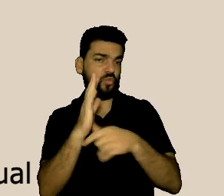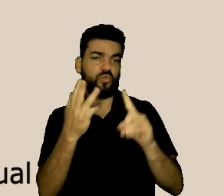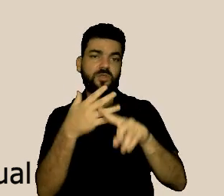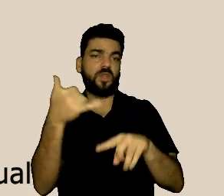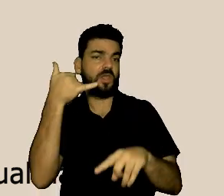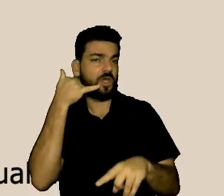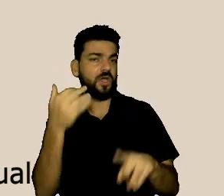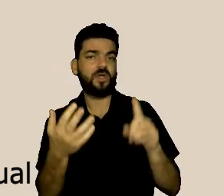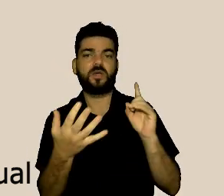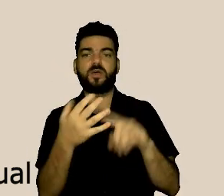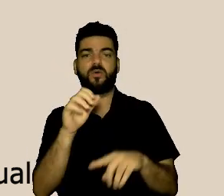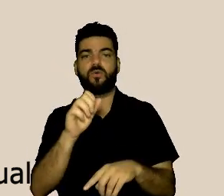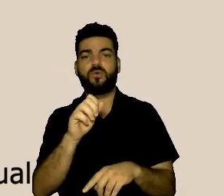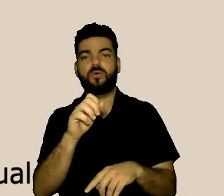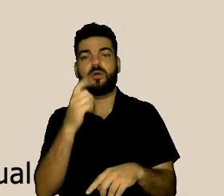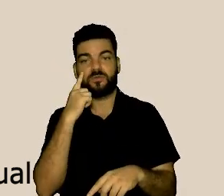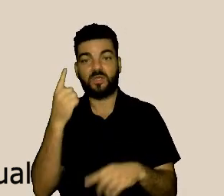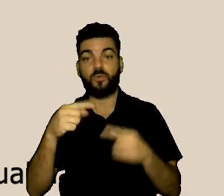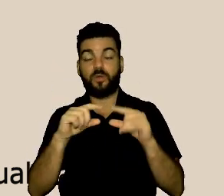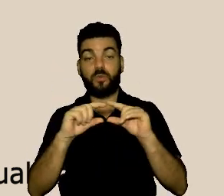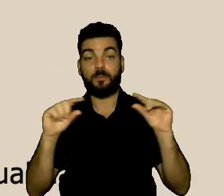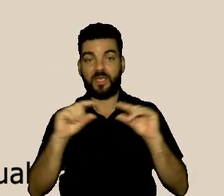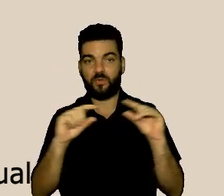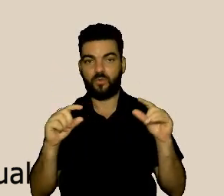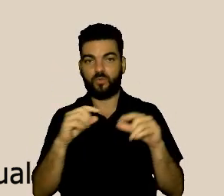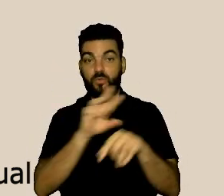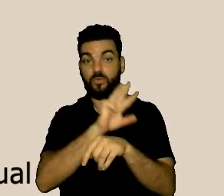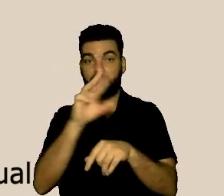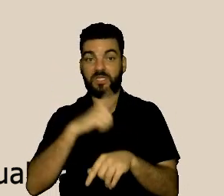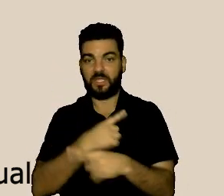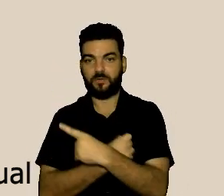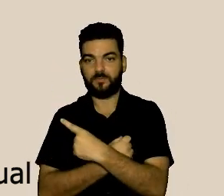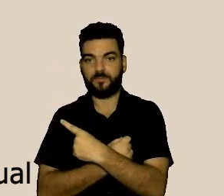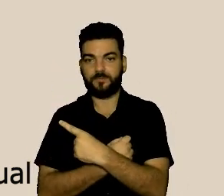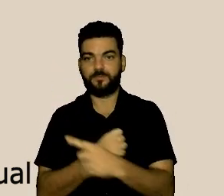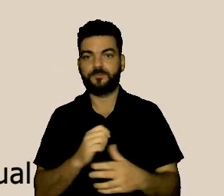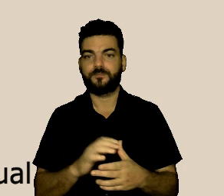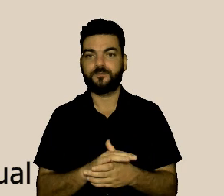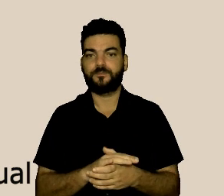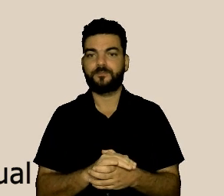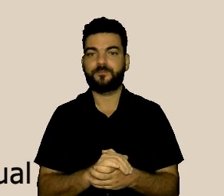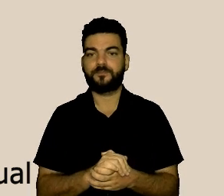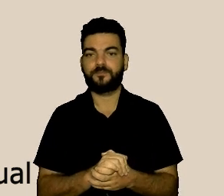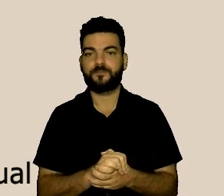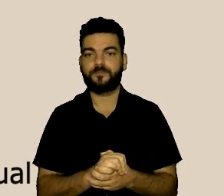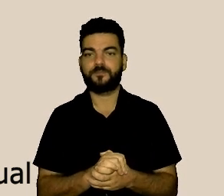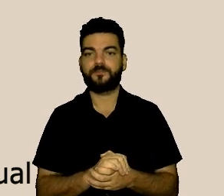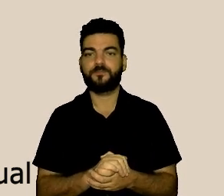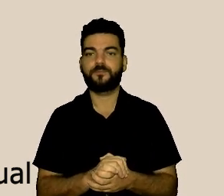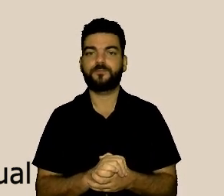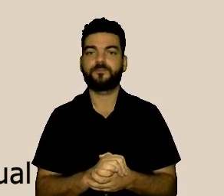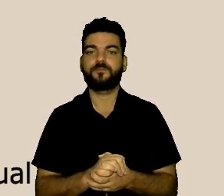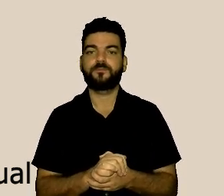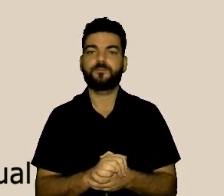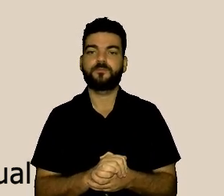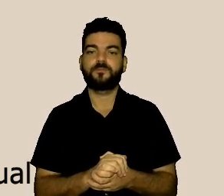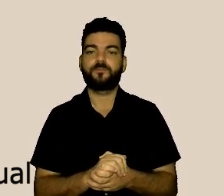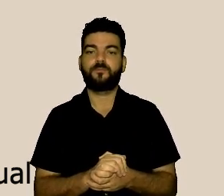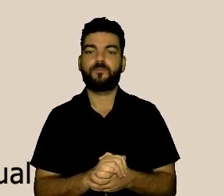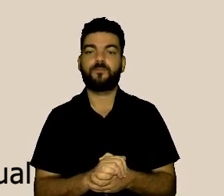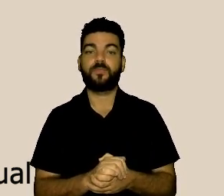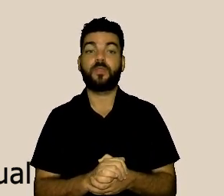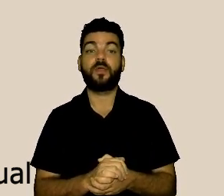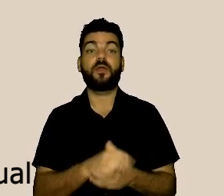SPBR para que ela possa, inicialmente, tirar todas as suas dúvidas.